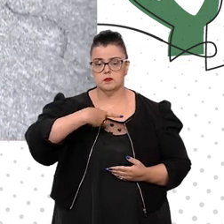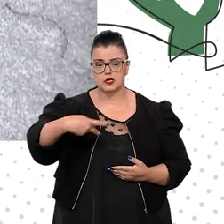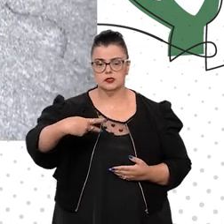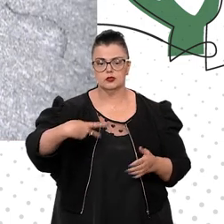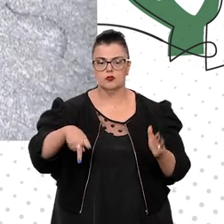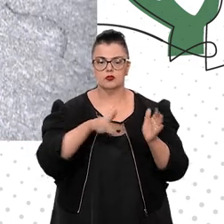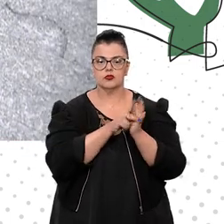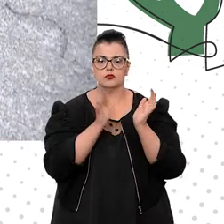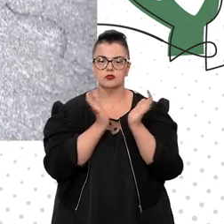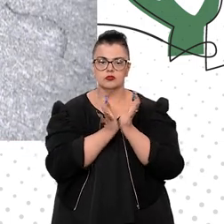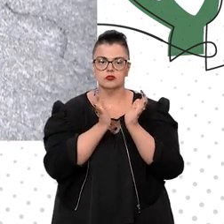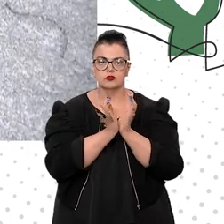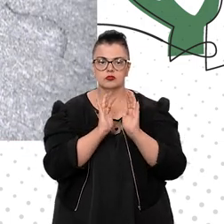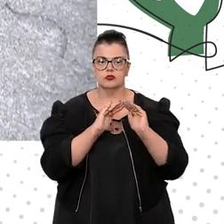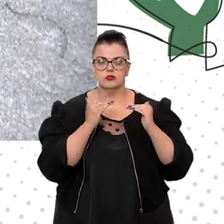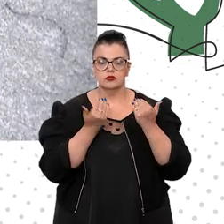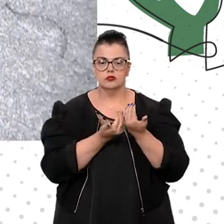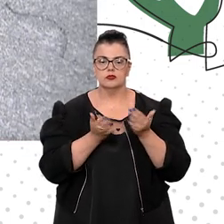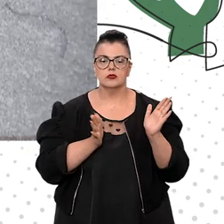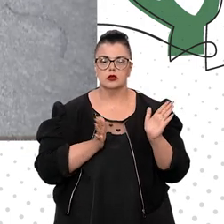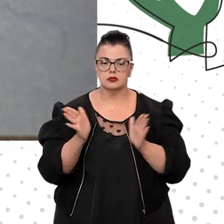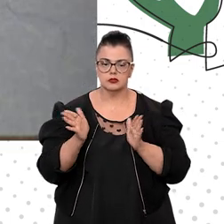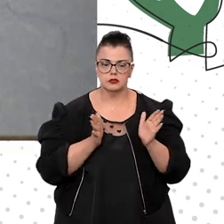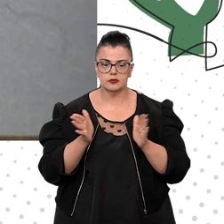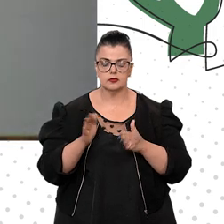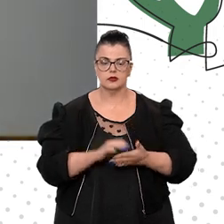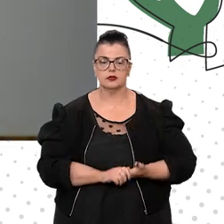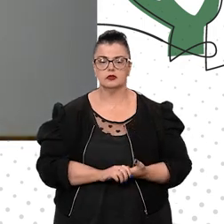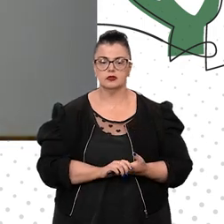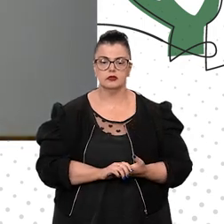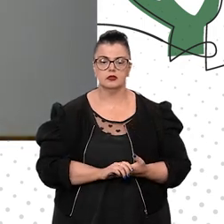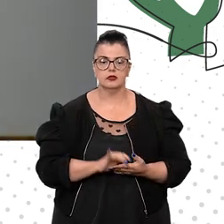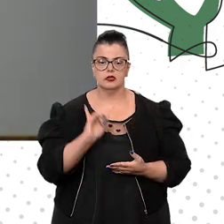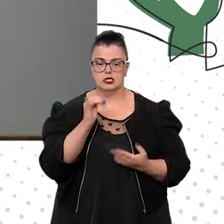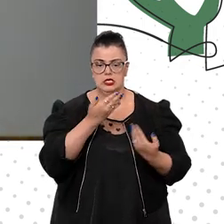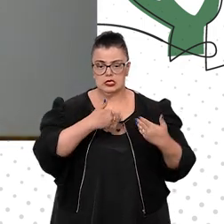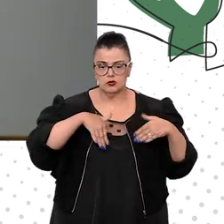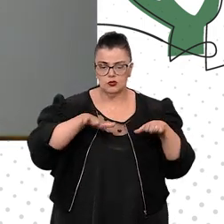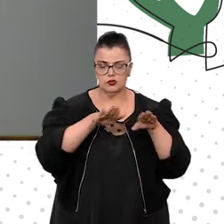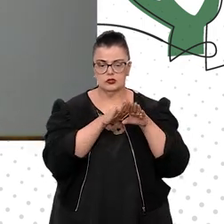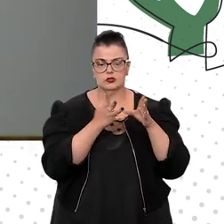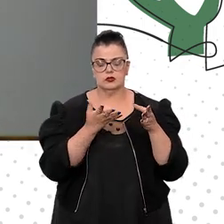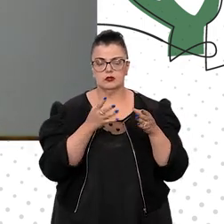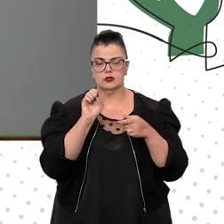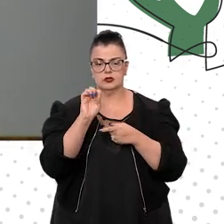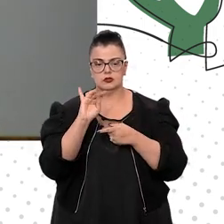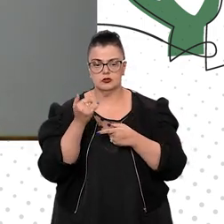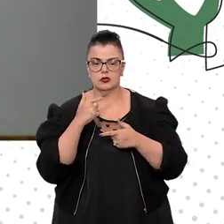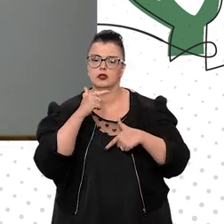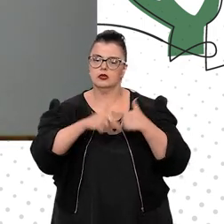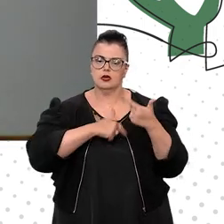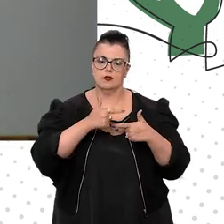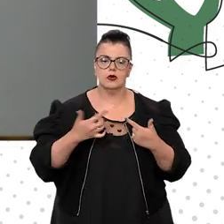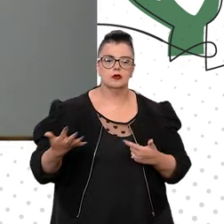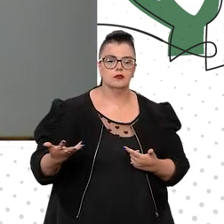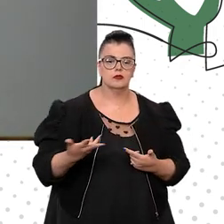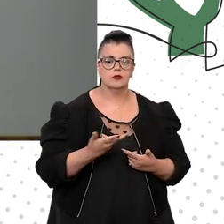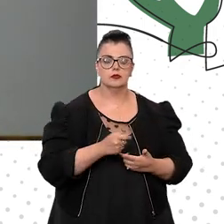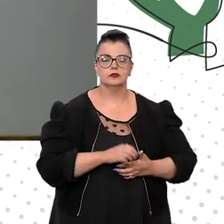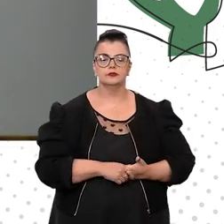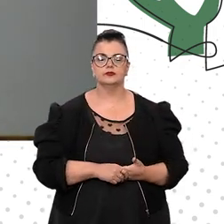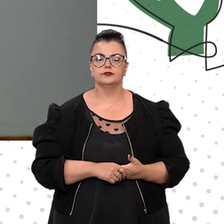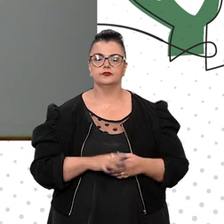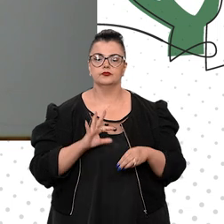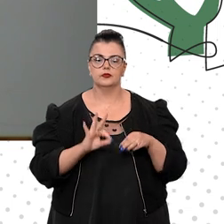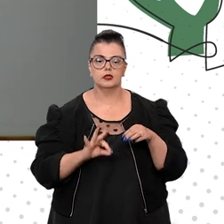Comitê de Acessibilidade e Inclusão do STJ, e faz um trabalho maravilhoso, ministro